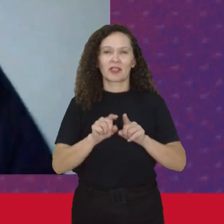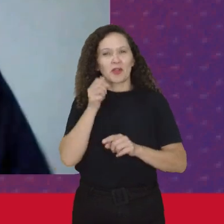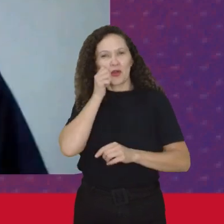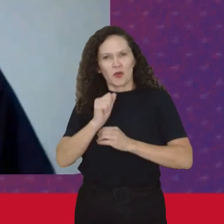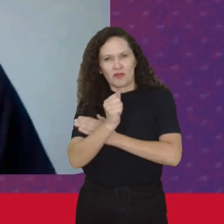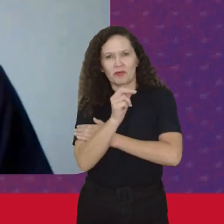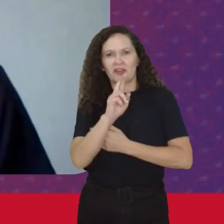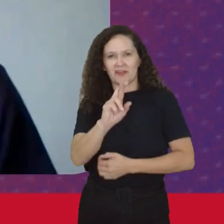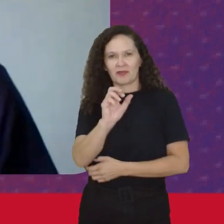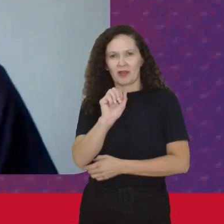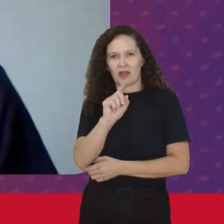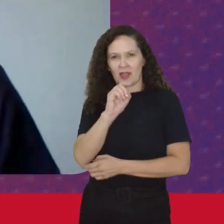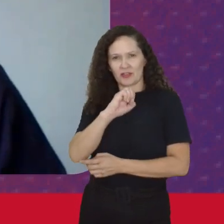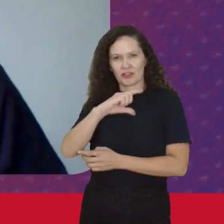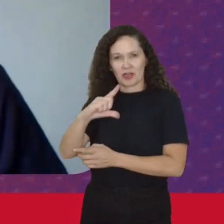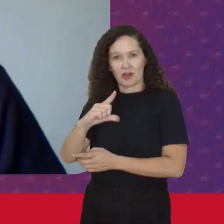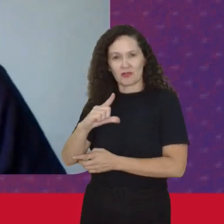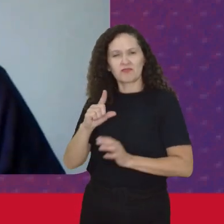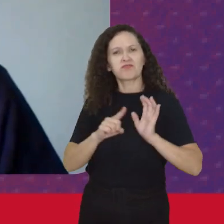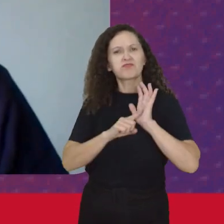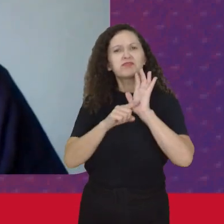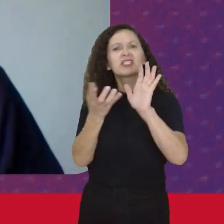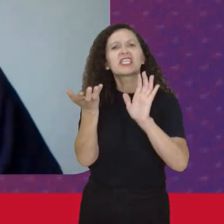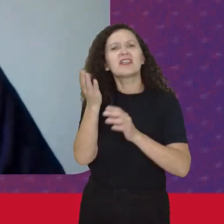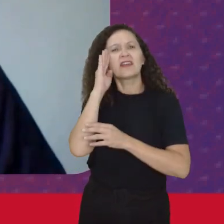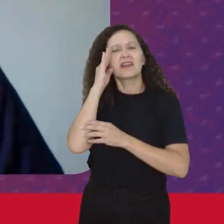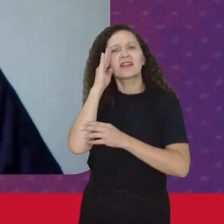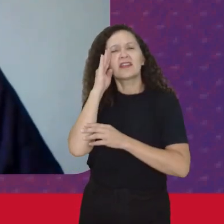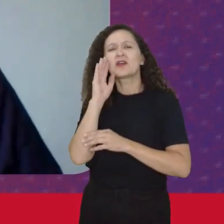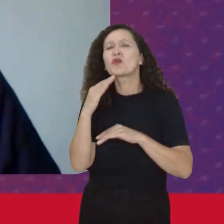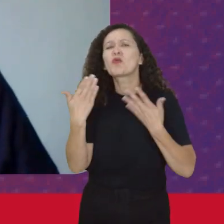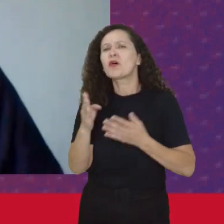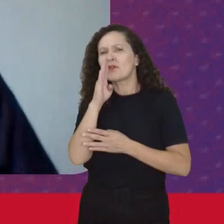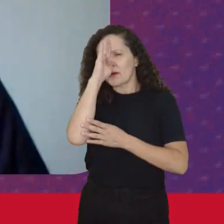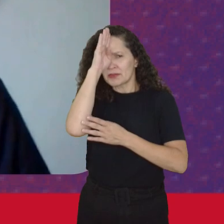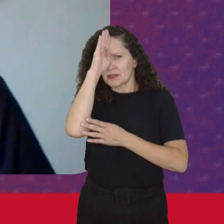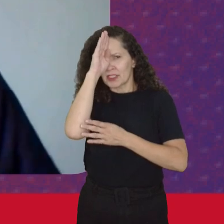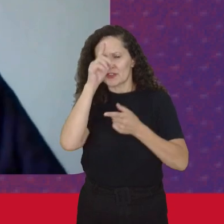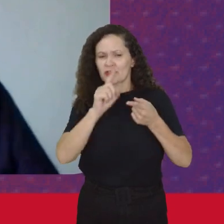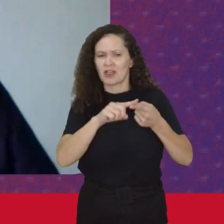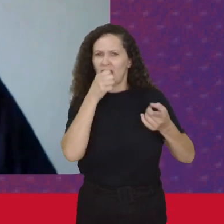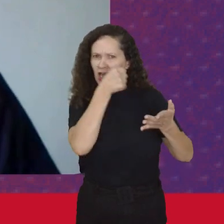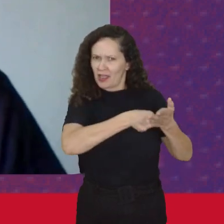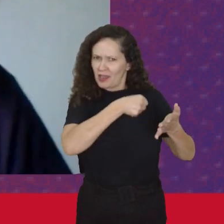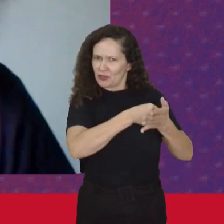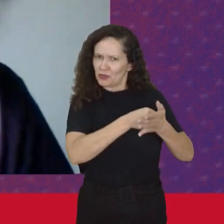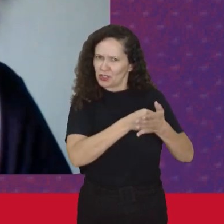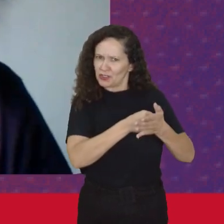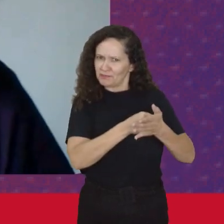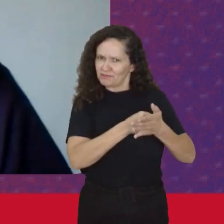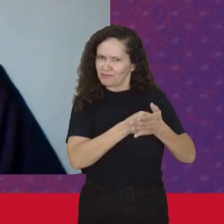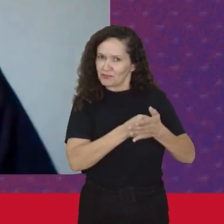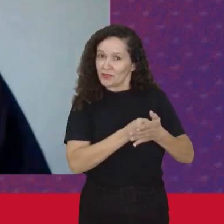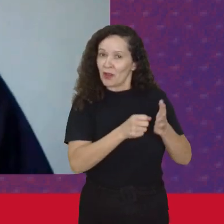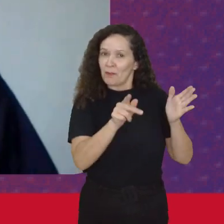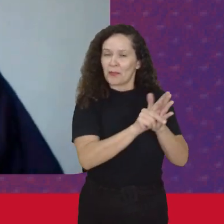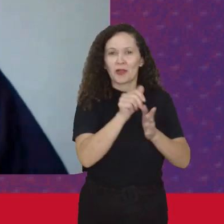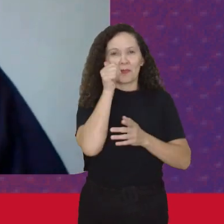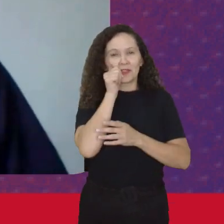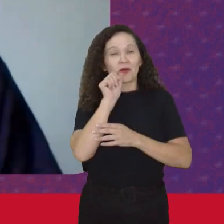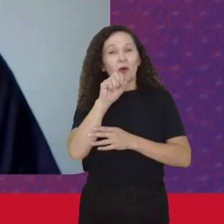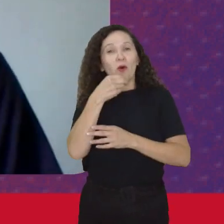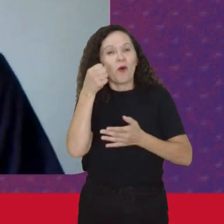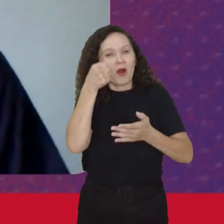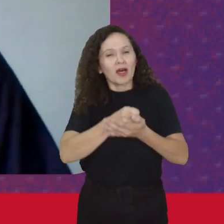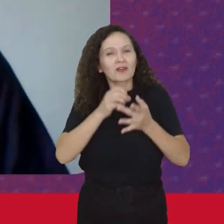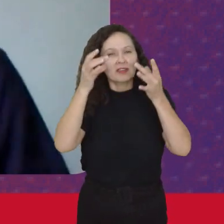Trazia muita discussão Sobre o que era primordial Ser a luta específica Ou a luta geral Era assim que era chamada Naquele momento